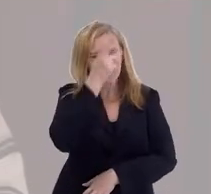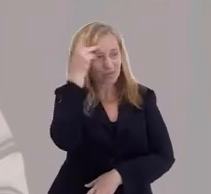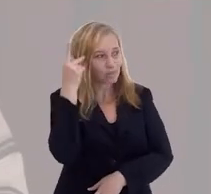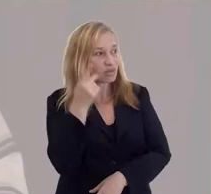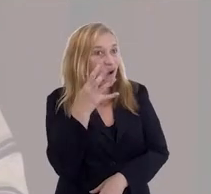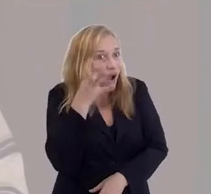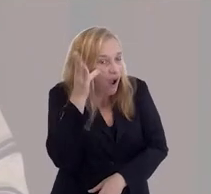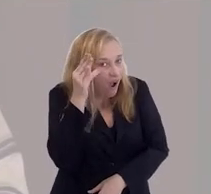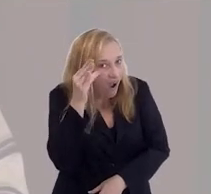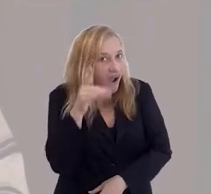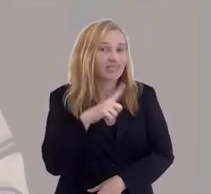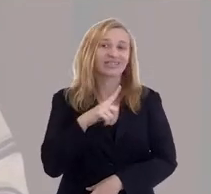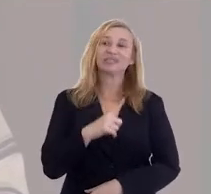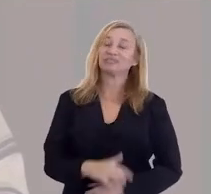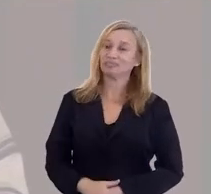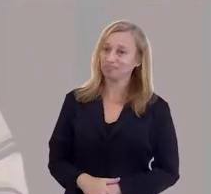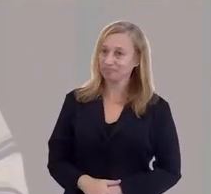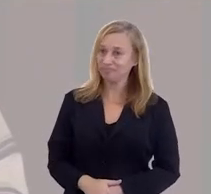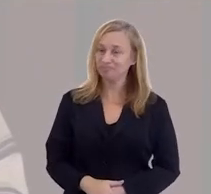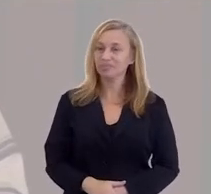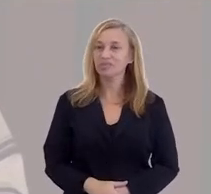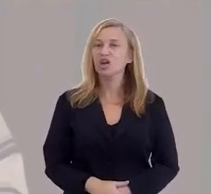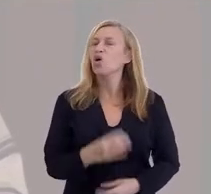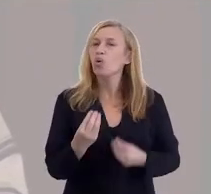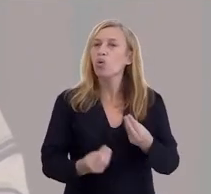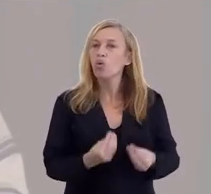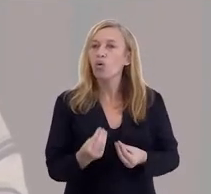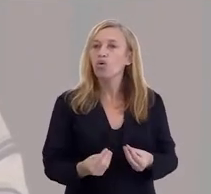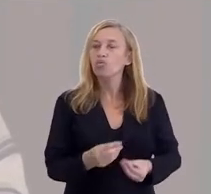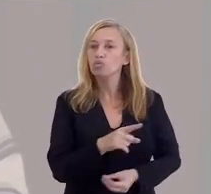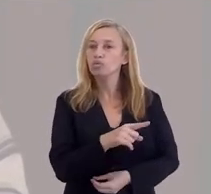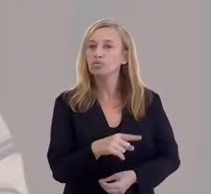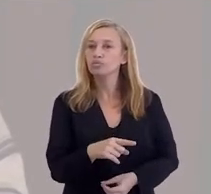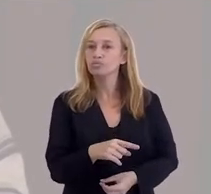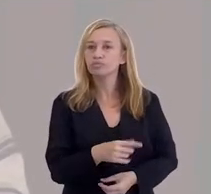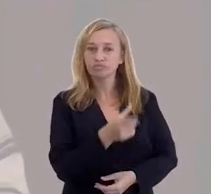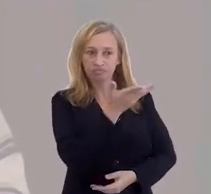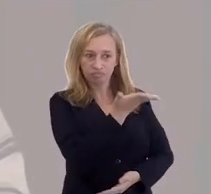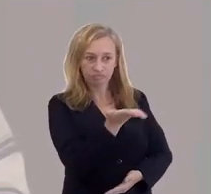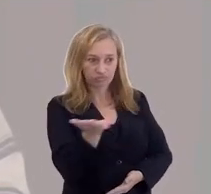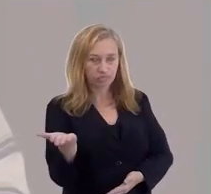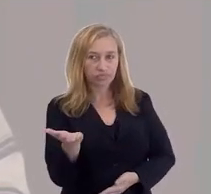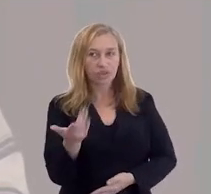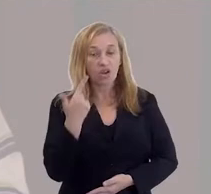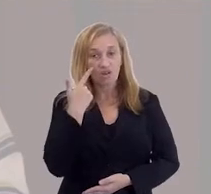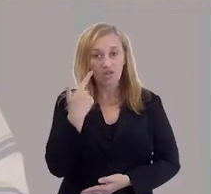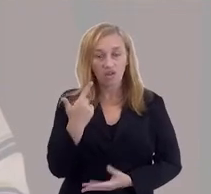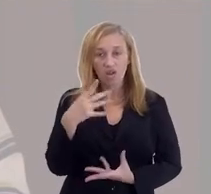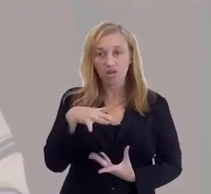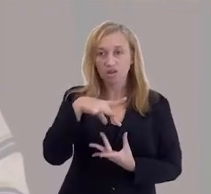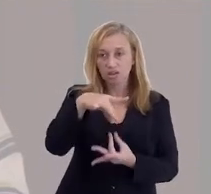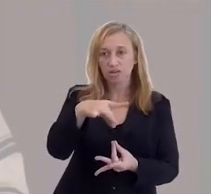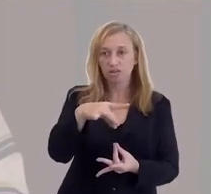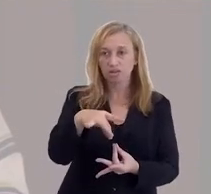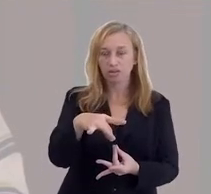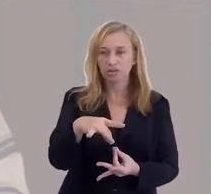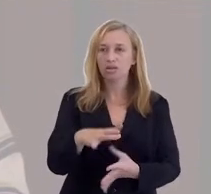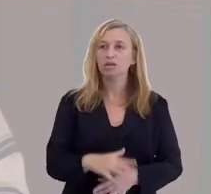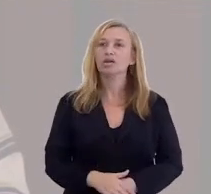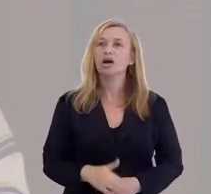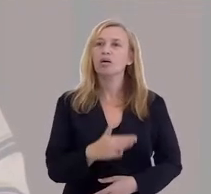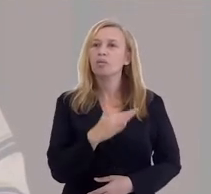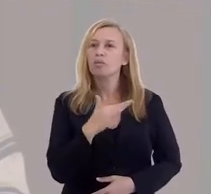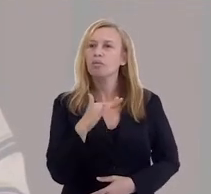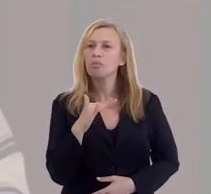te fazer algumas perguntas que eu tenho certeza que as pessoas têm muita curiosidade. Como vocês, espíritas, veem